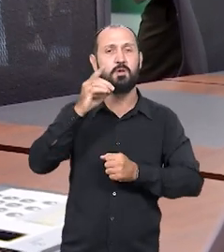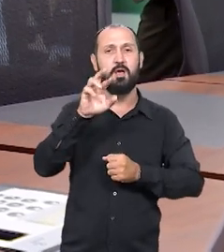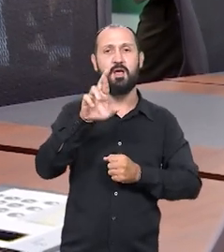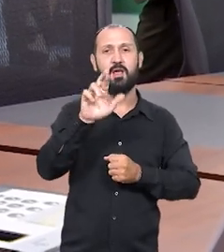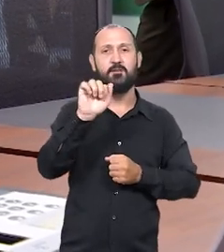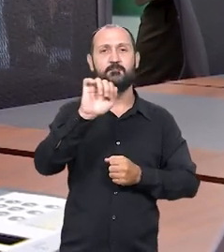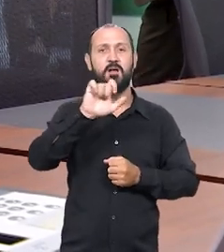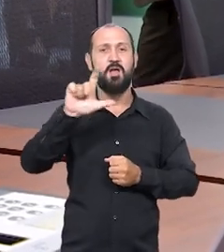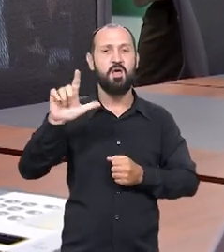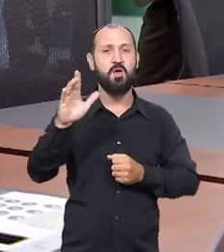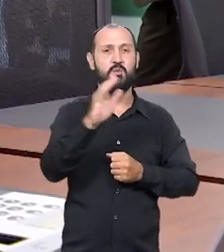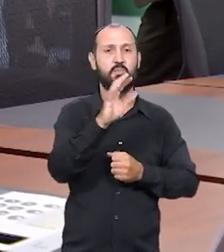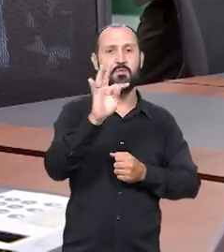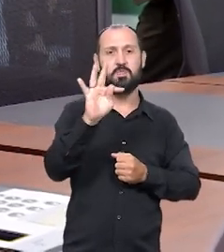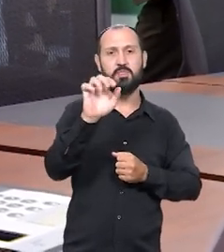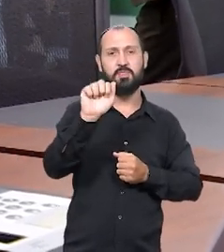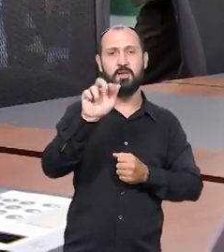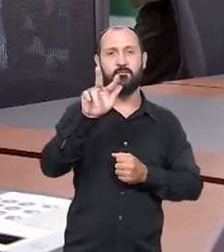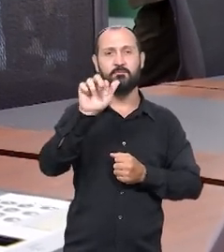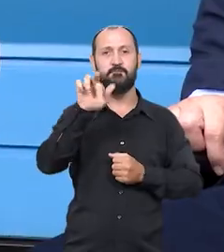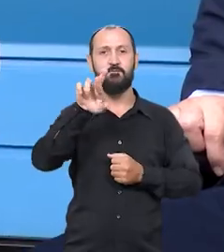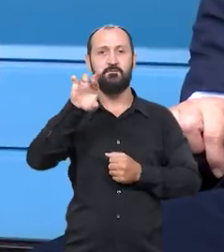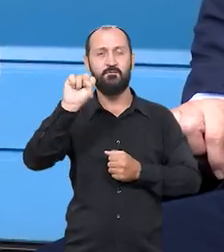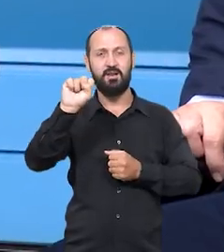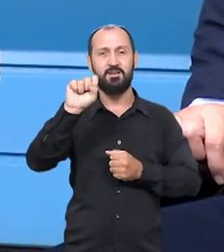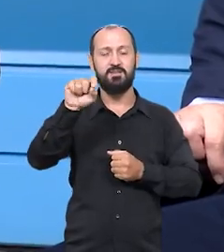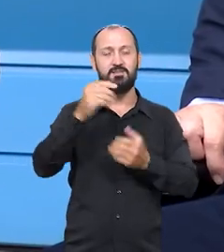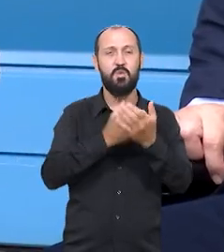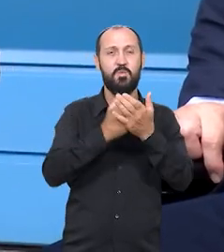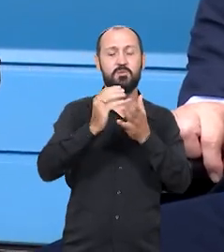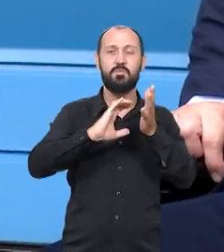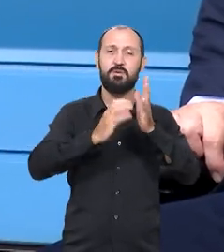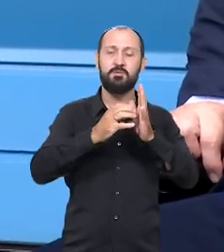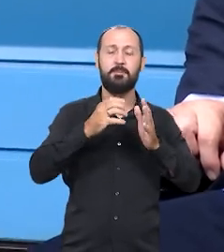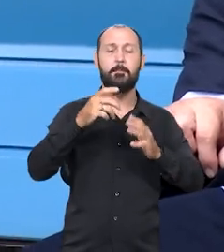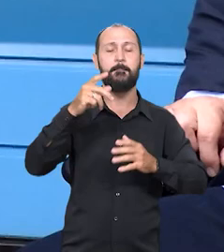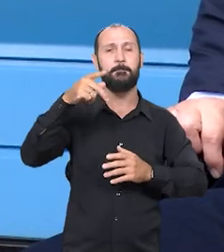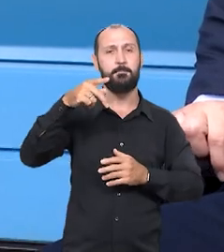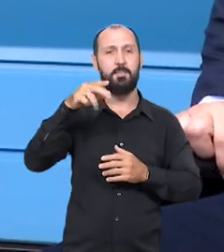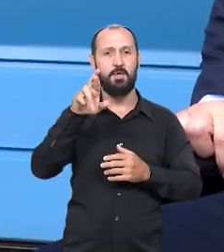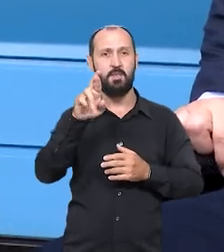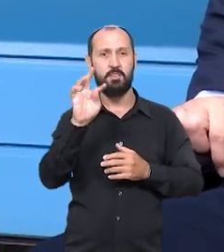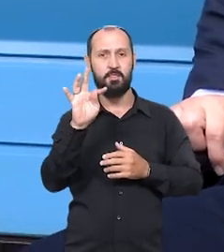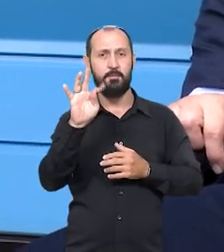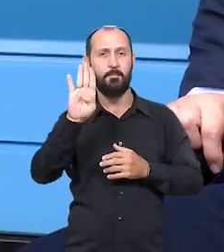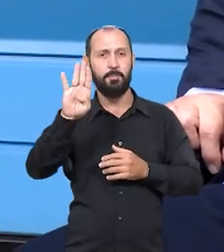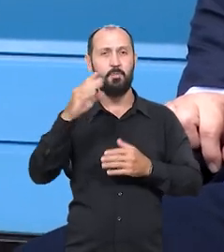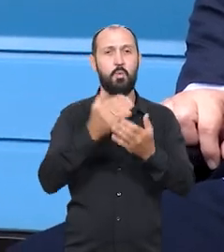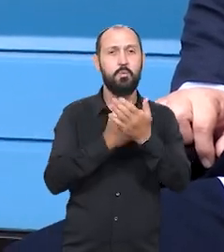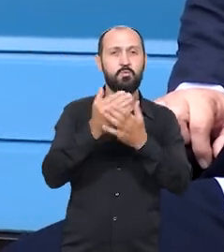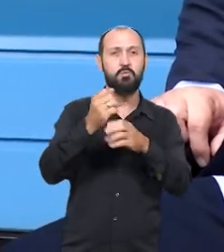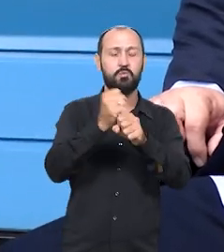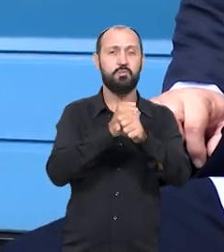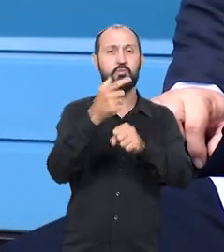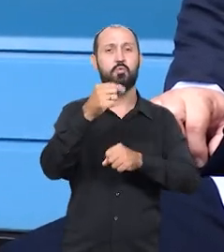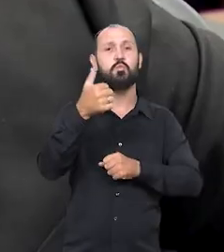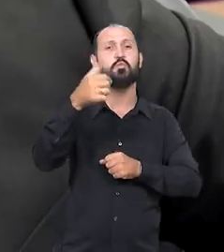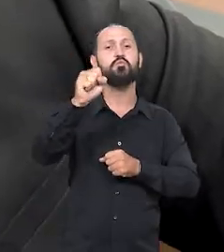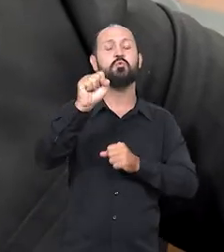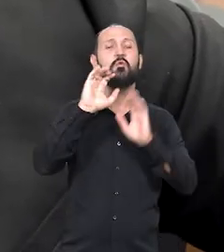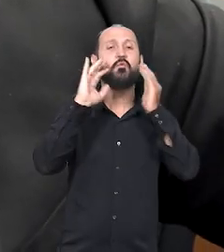Rafael Tavares do PRTB. Ele iniciou sua jornada política em 2018,